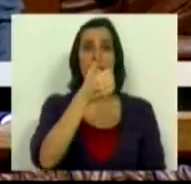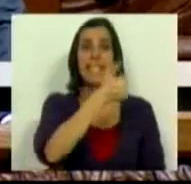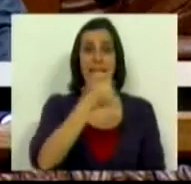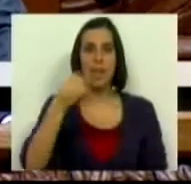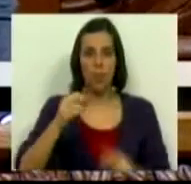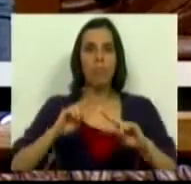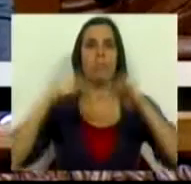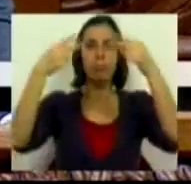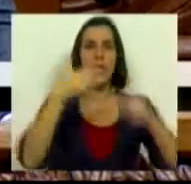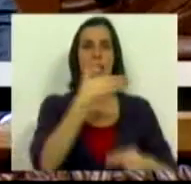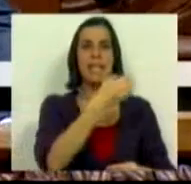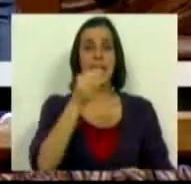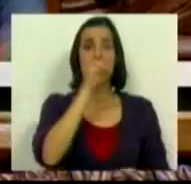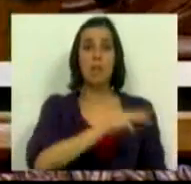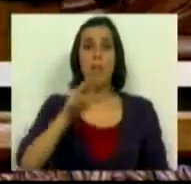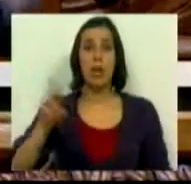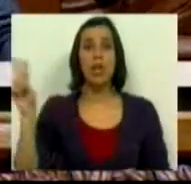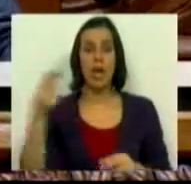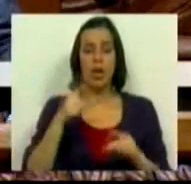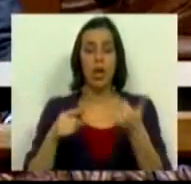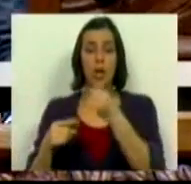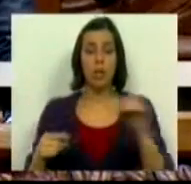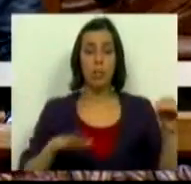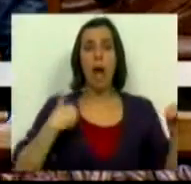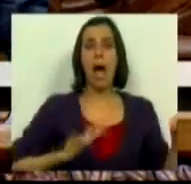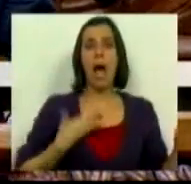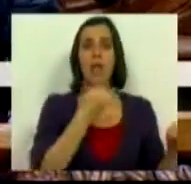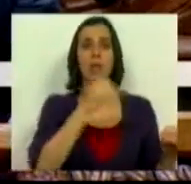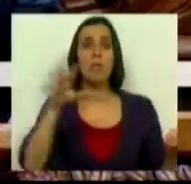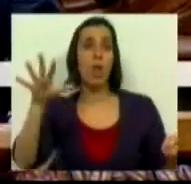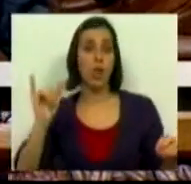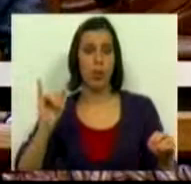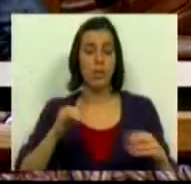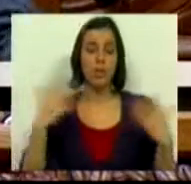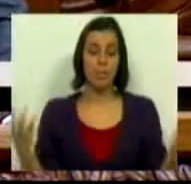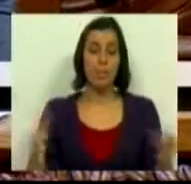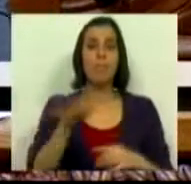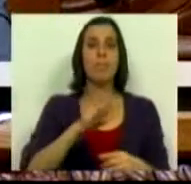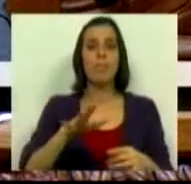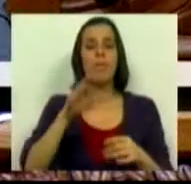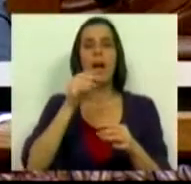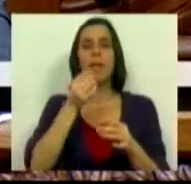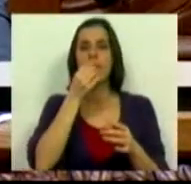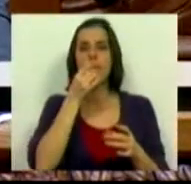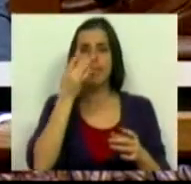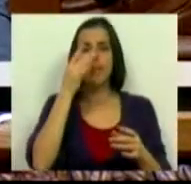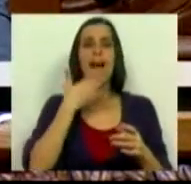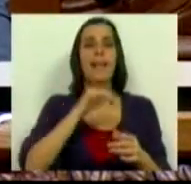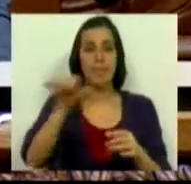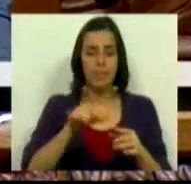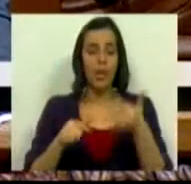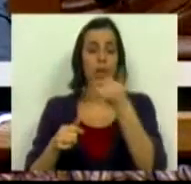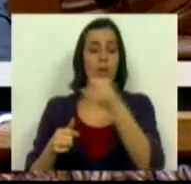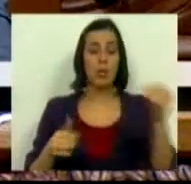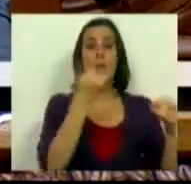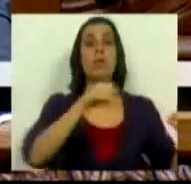para 700 milhões de euros de 2000 a 2012. No caso do olival, entre 2000 e